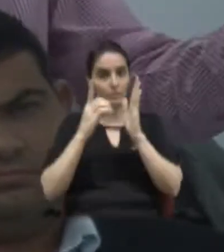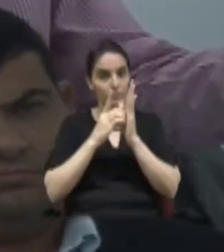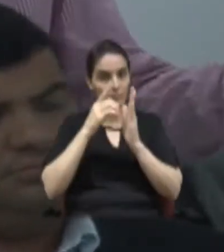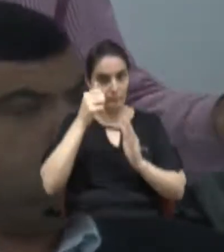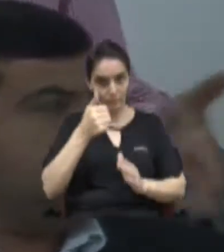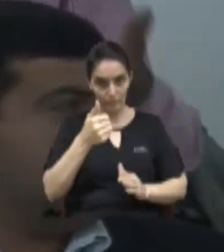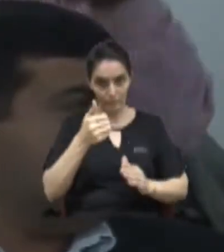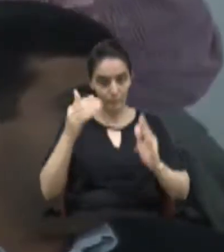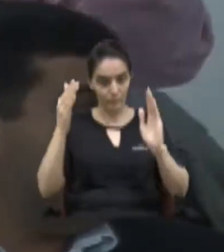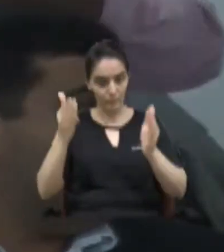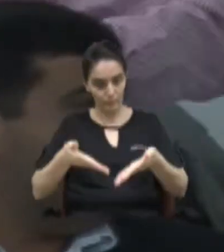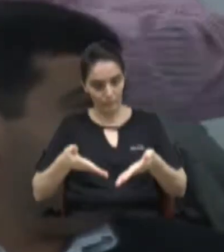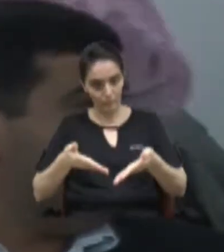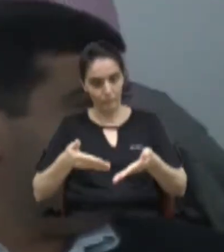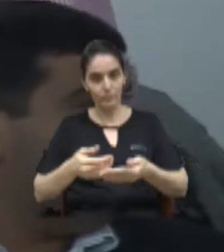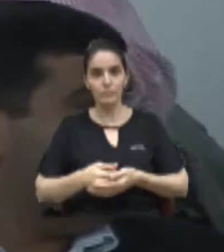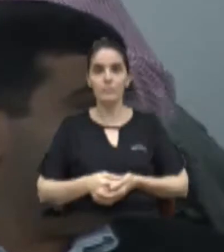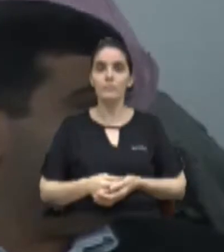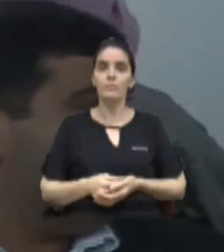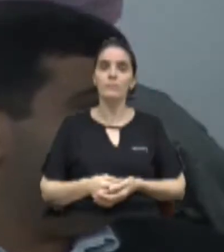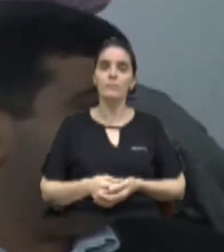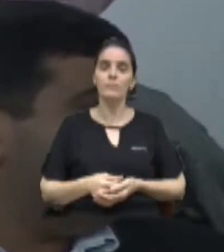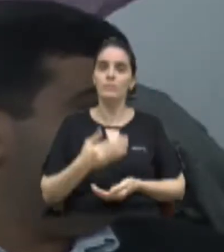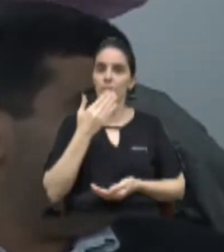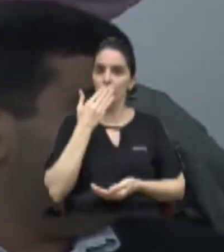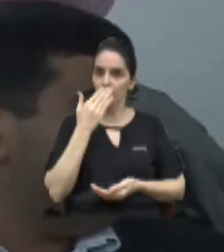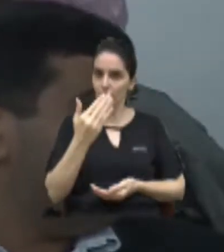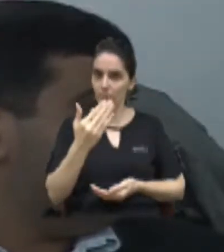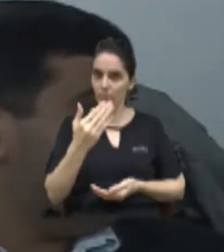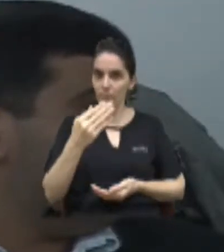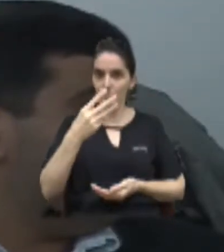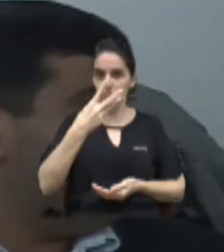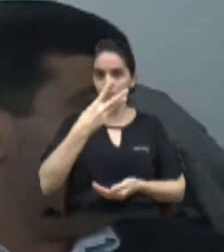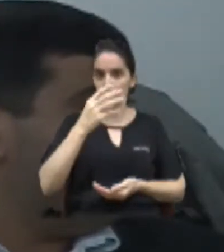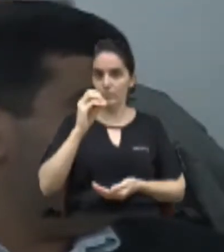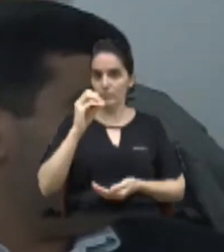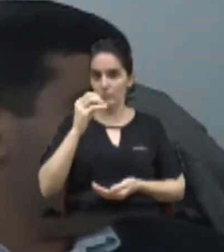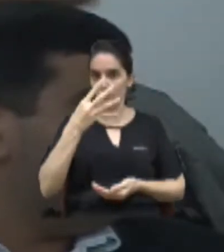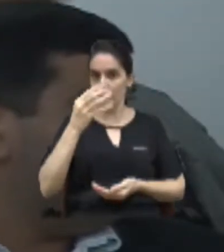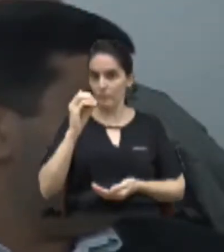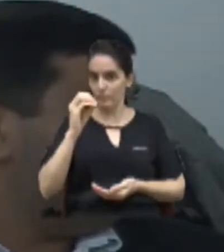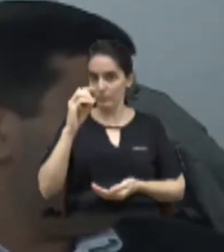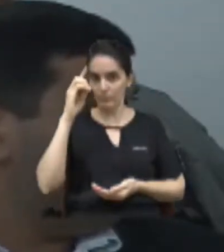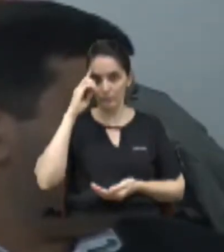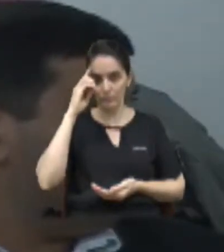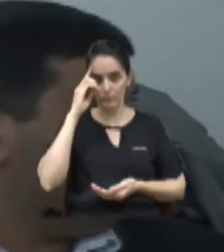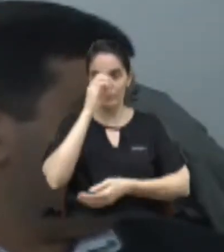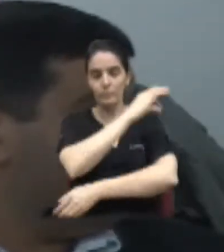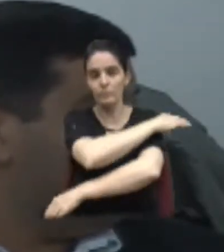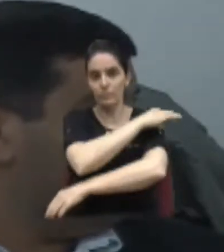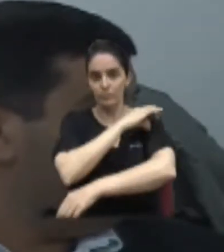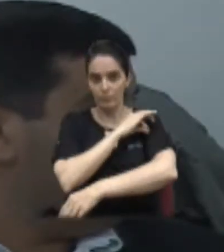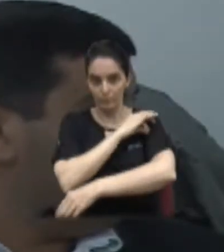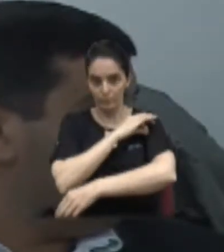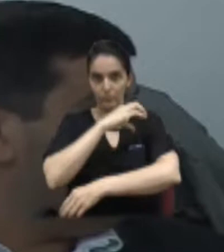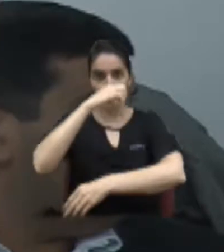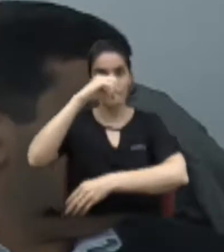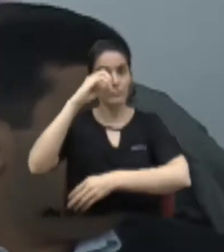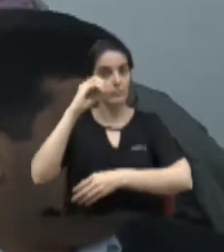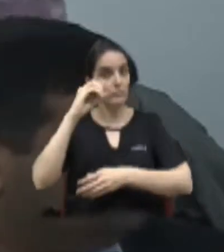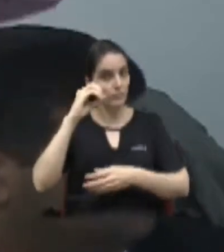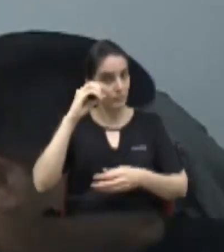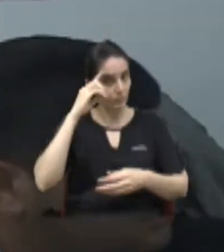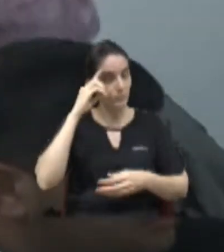nesse momento, foi um pedido de cancelamento de 30 a 40 dias, e o prefeito cancelou 90 dias de multa.